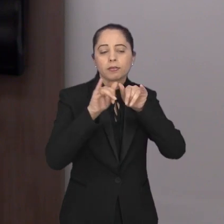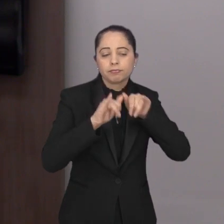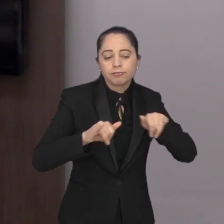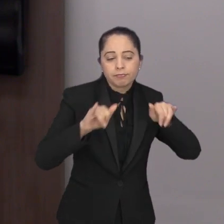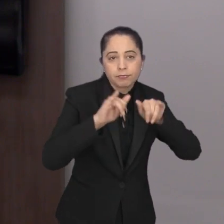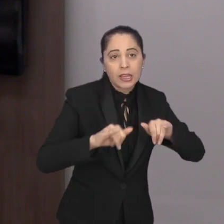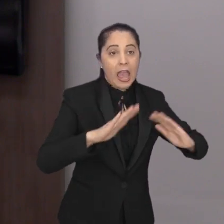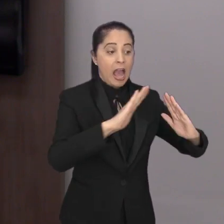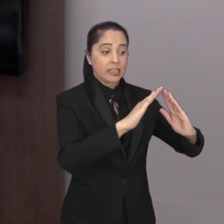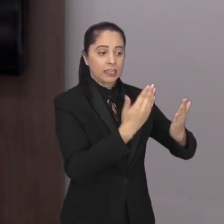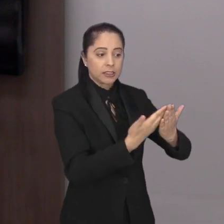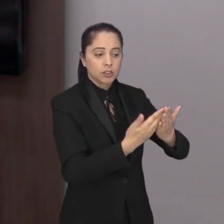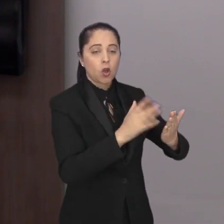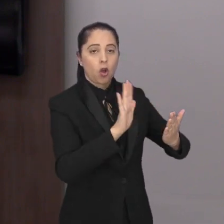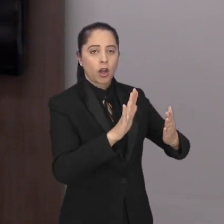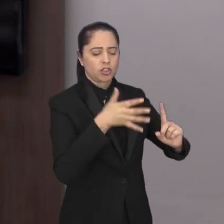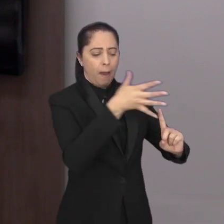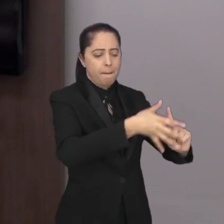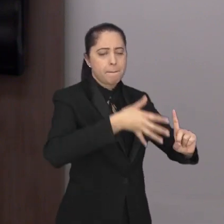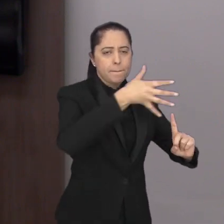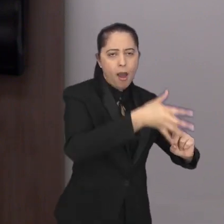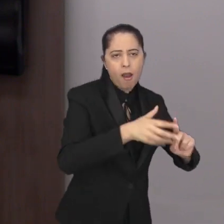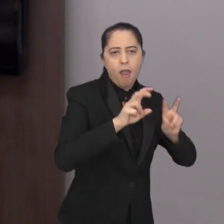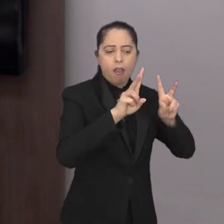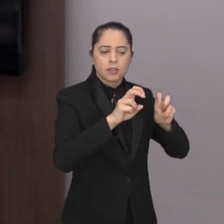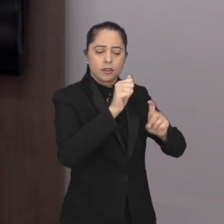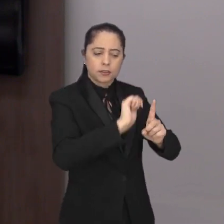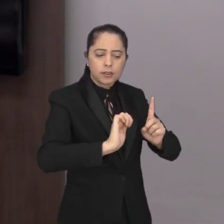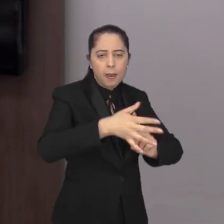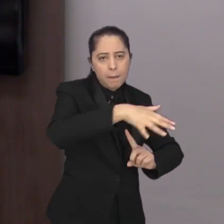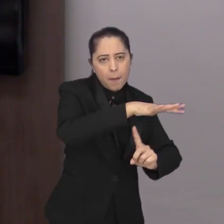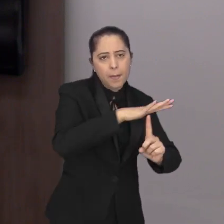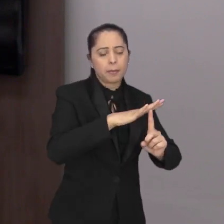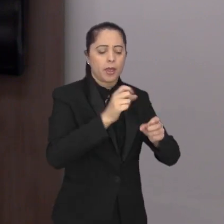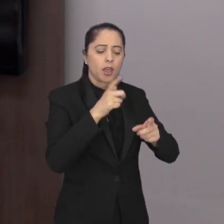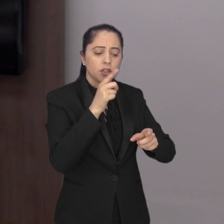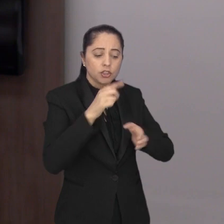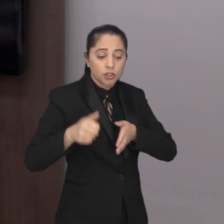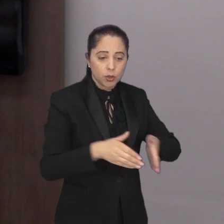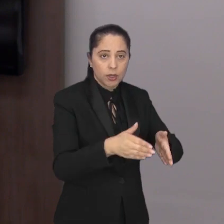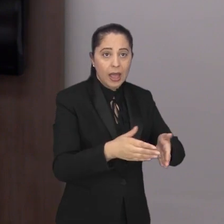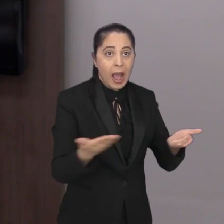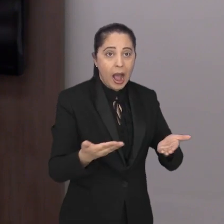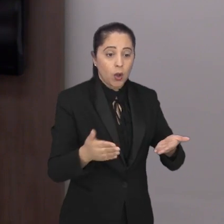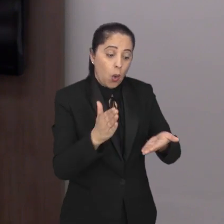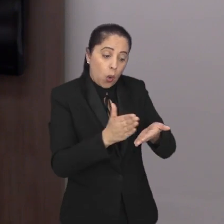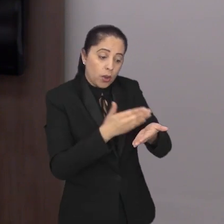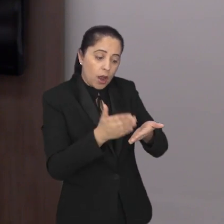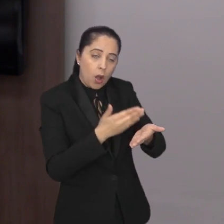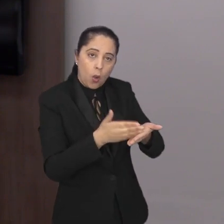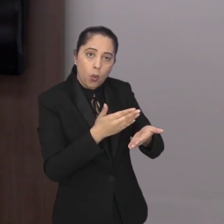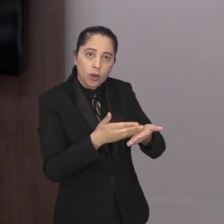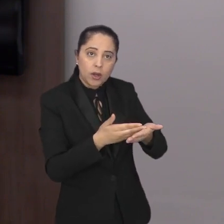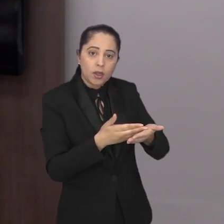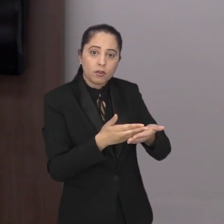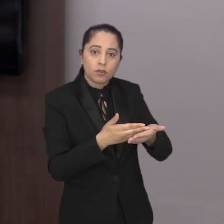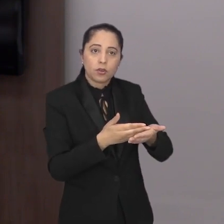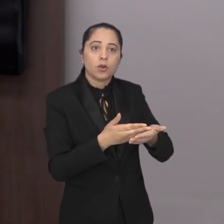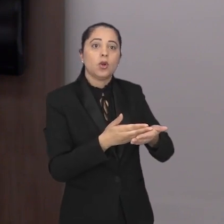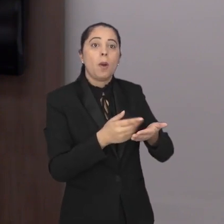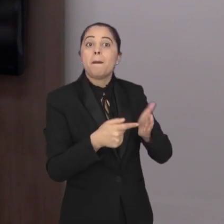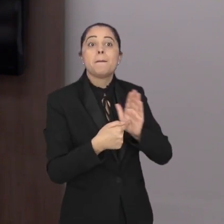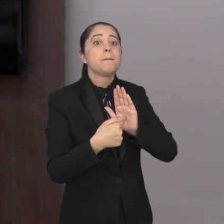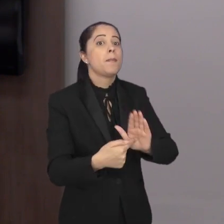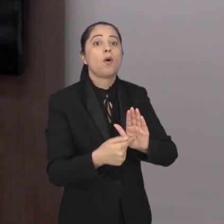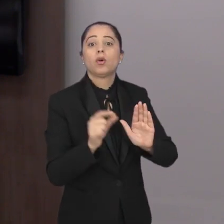em relação à educação ambiental nas escolas, promovidas pelo Programa de Revitalização, Então, livro vem para trazer um compilado de tudo